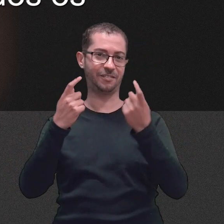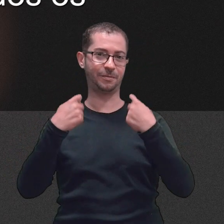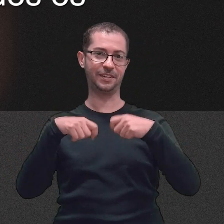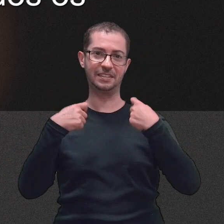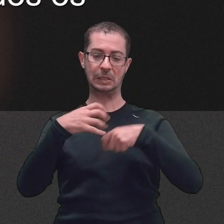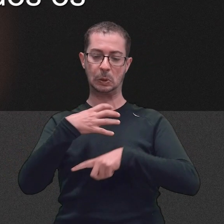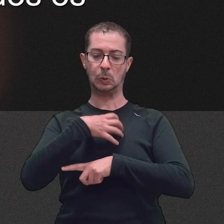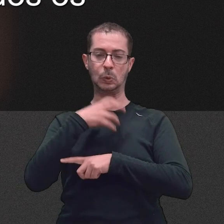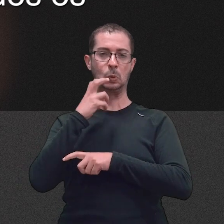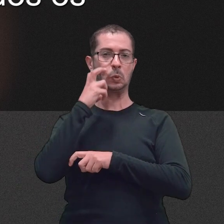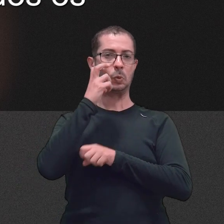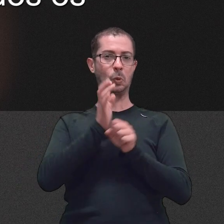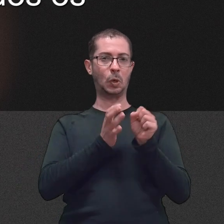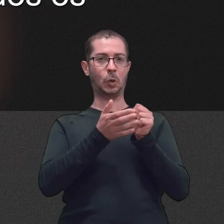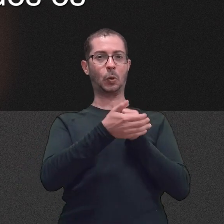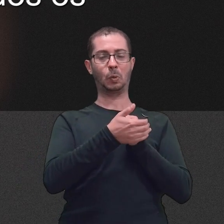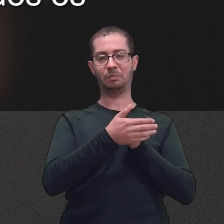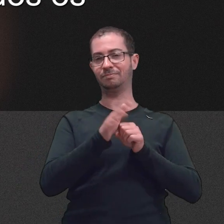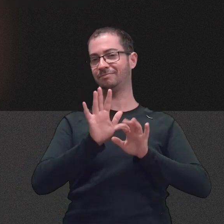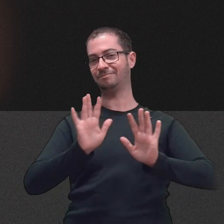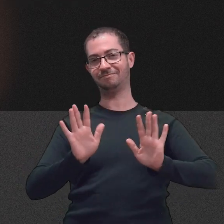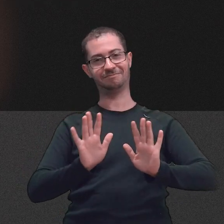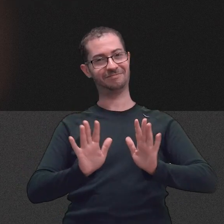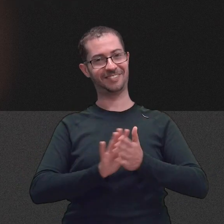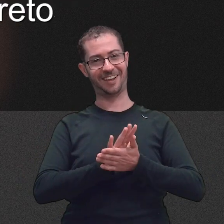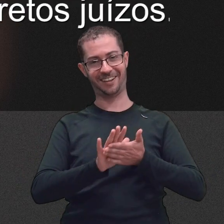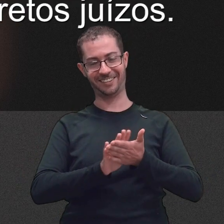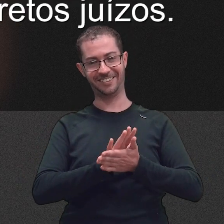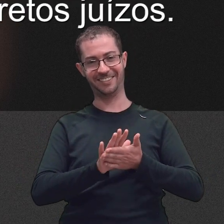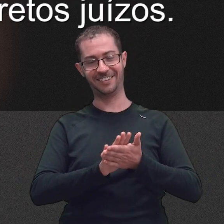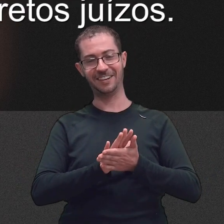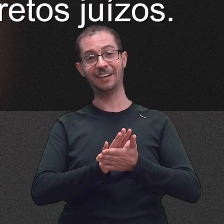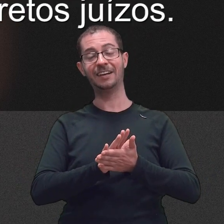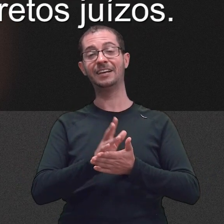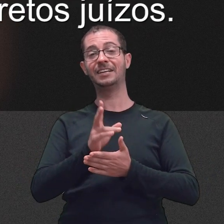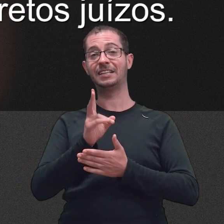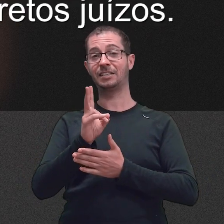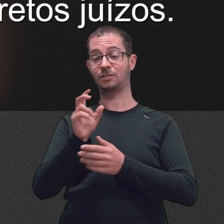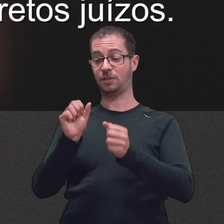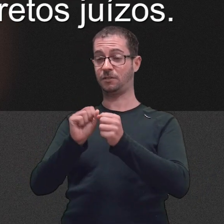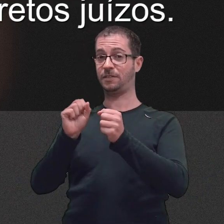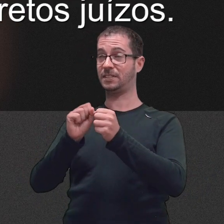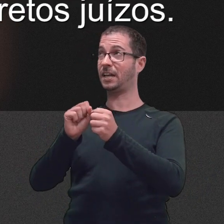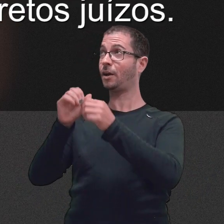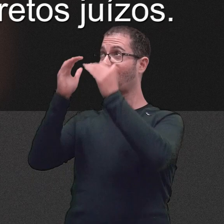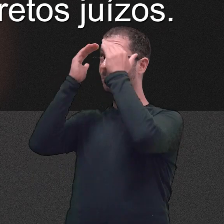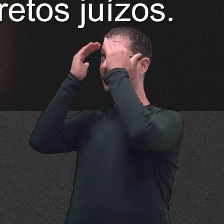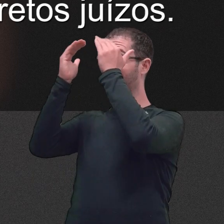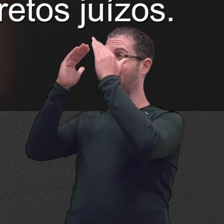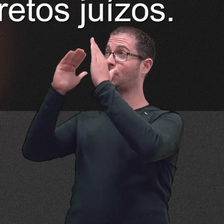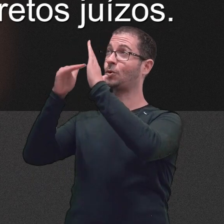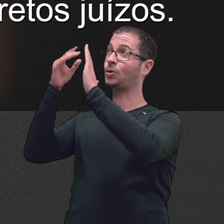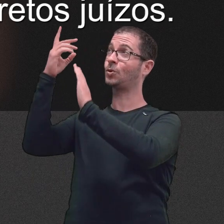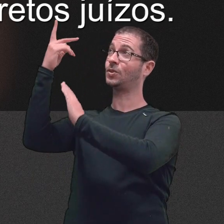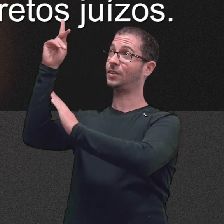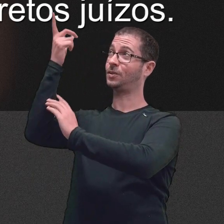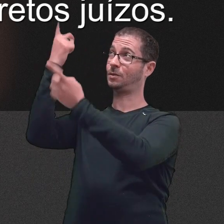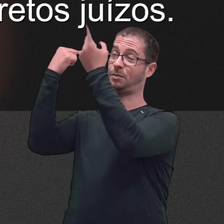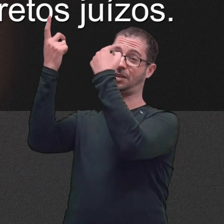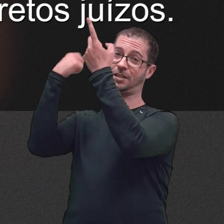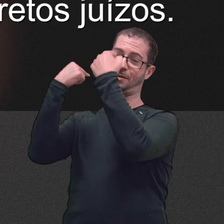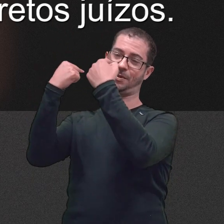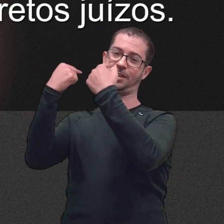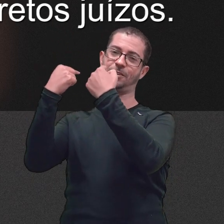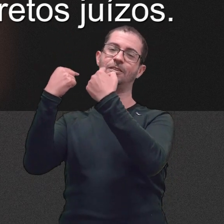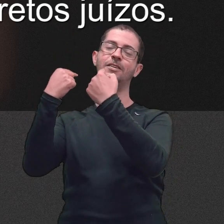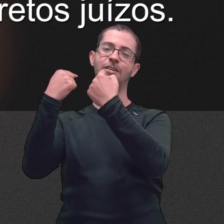considerarem todos os teus mandamentos. Render-te-ei graças com integridade de coração, quando